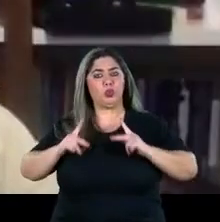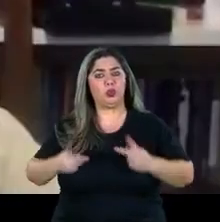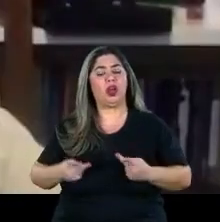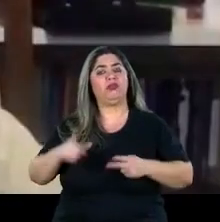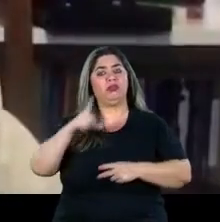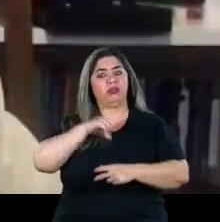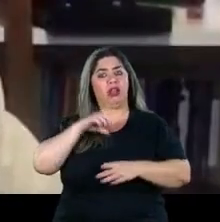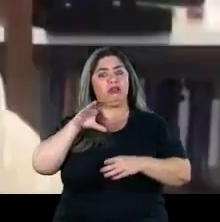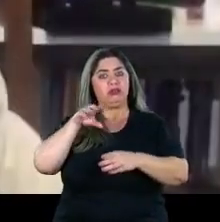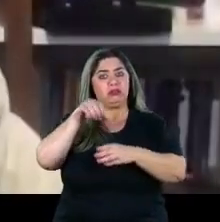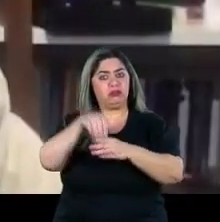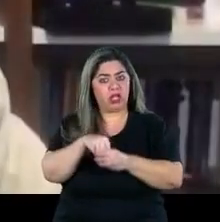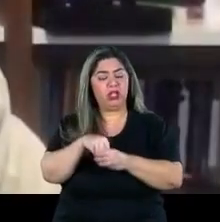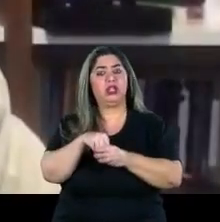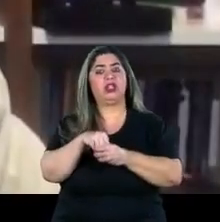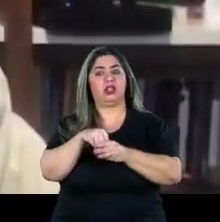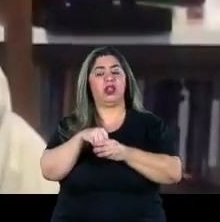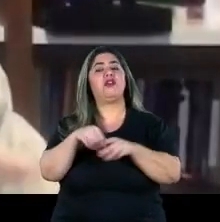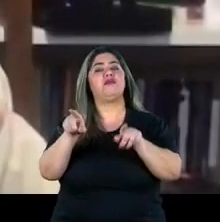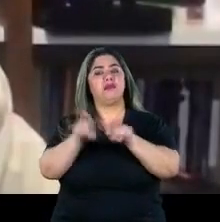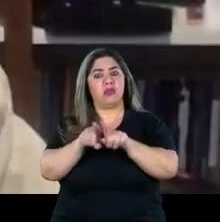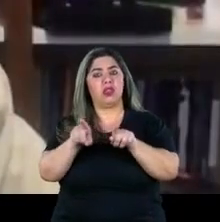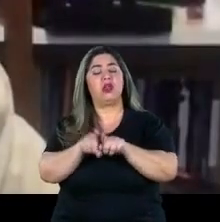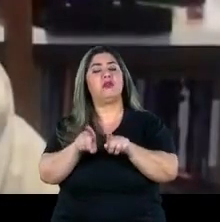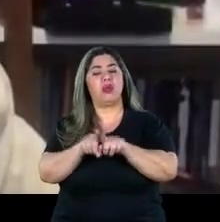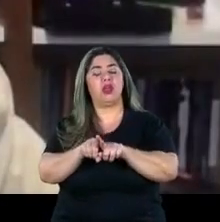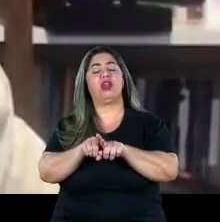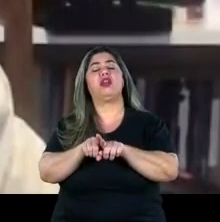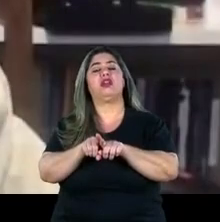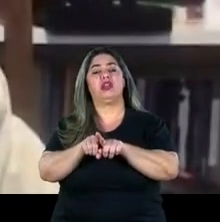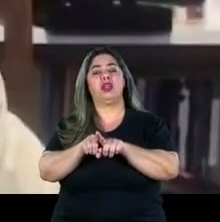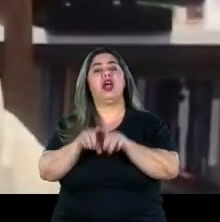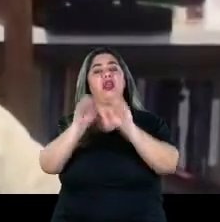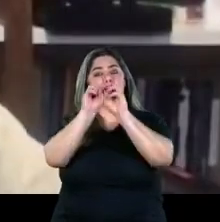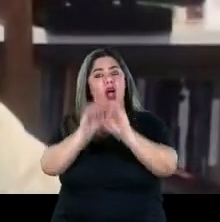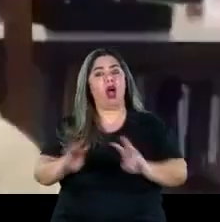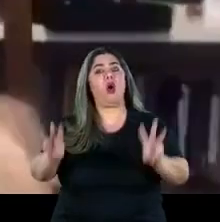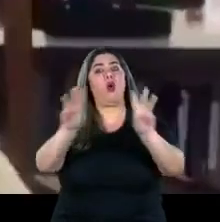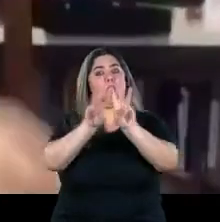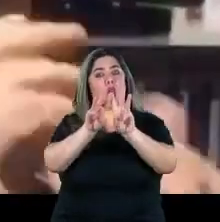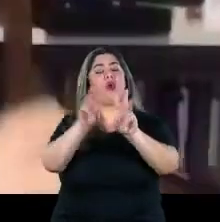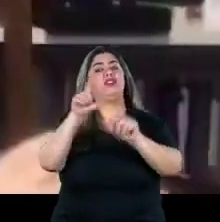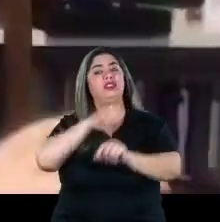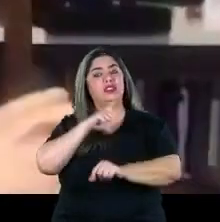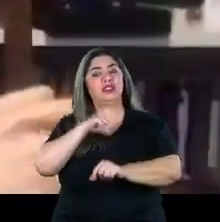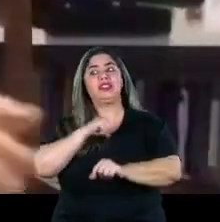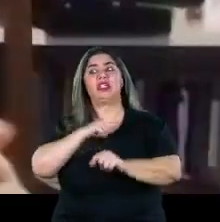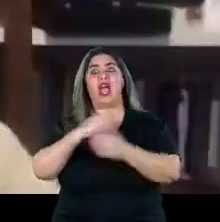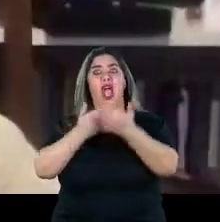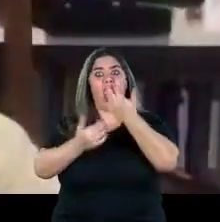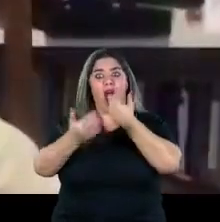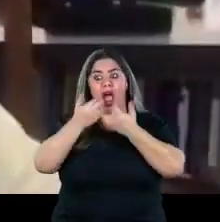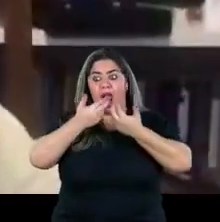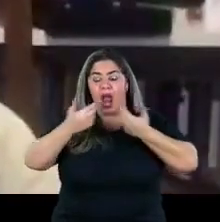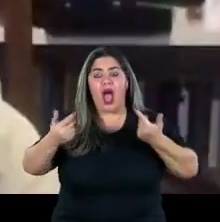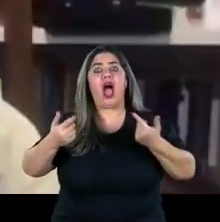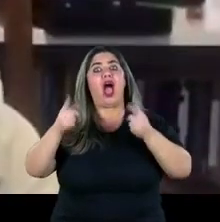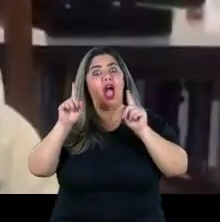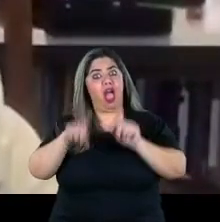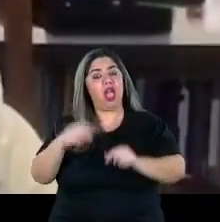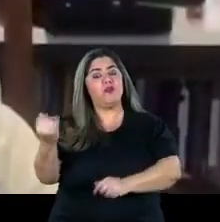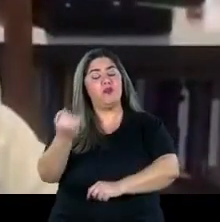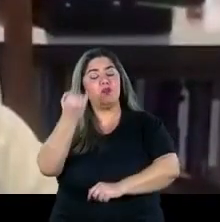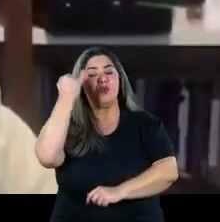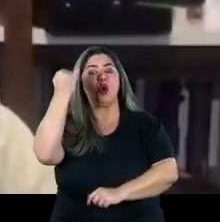estão consagradas na declaração universal das nações unidas onde a questão alimentar está também enfim